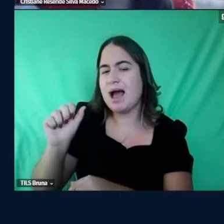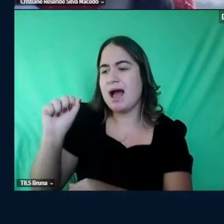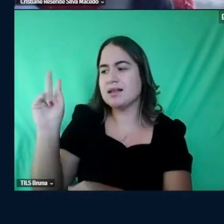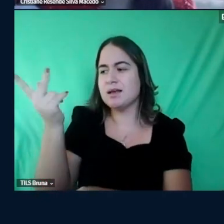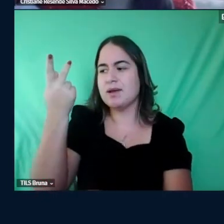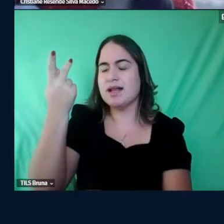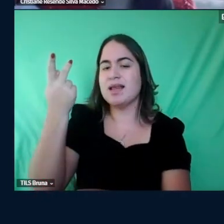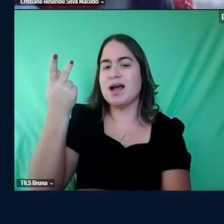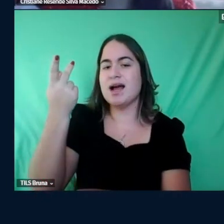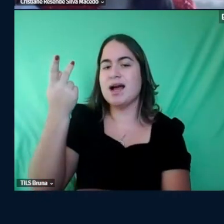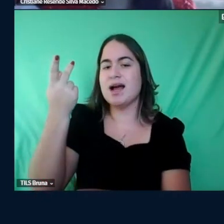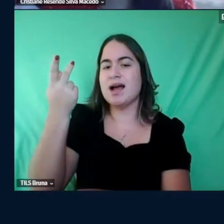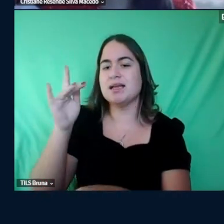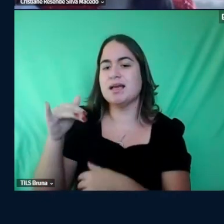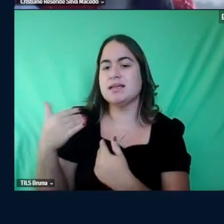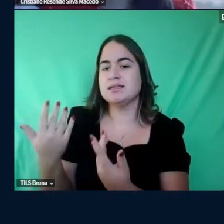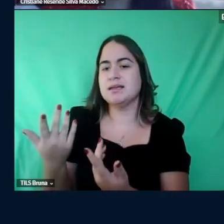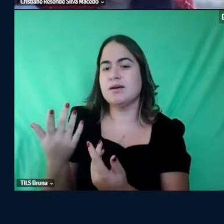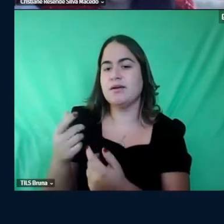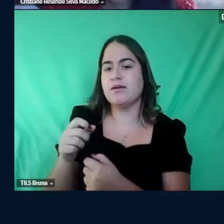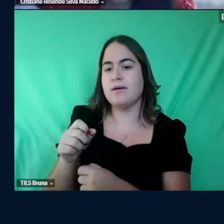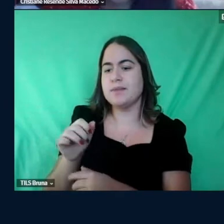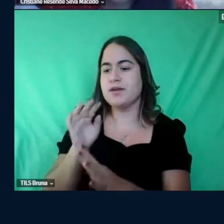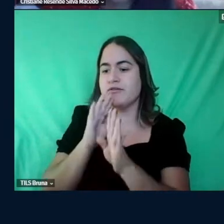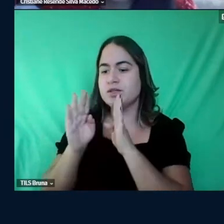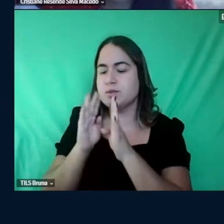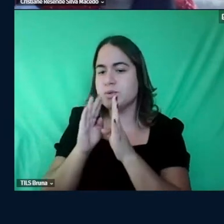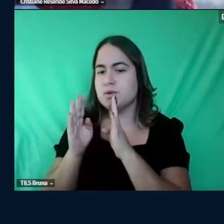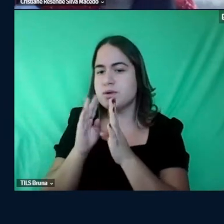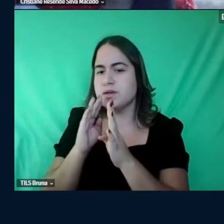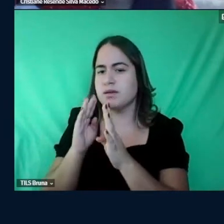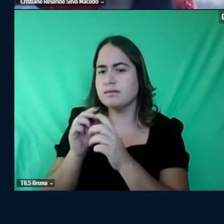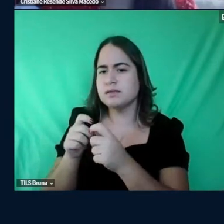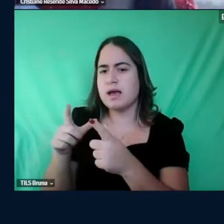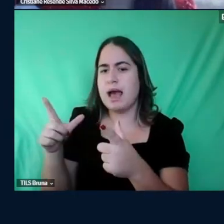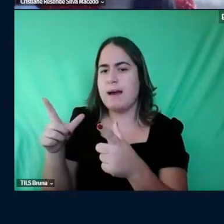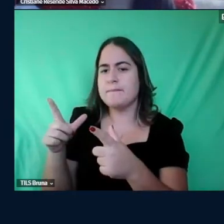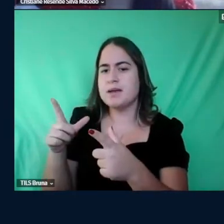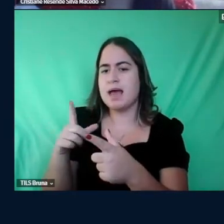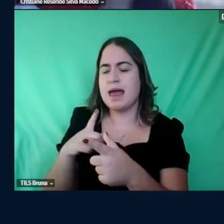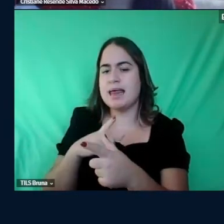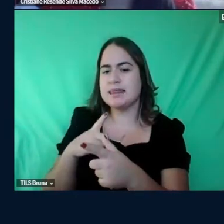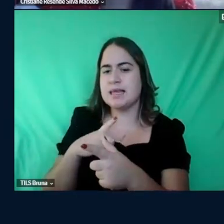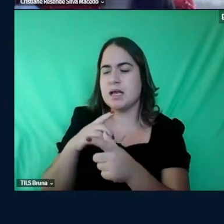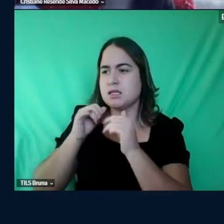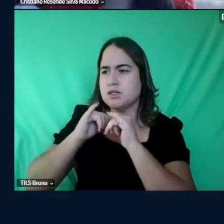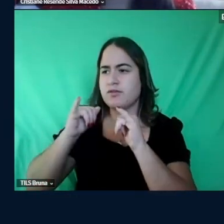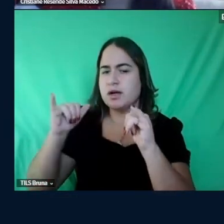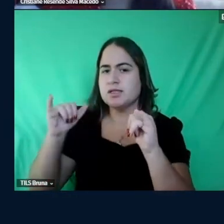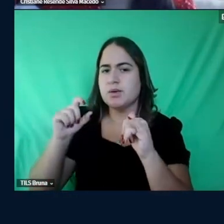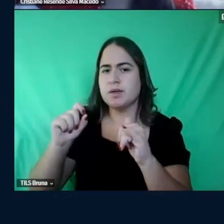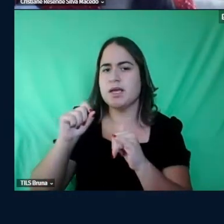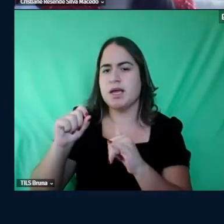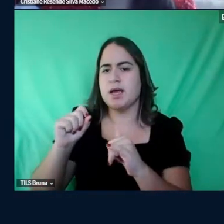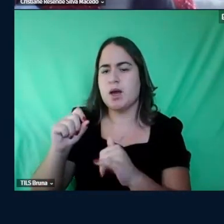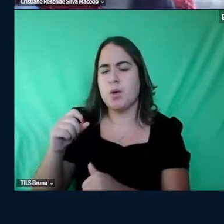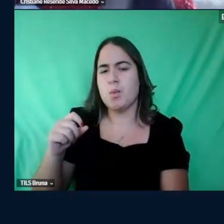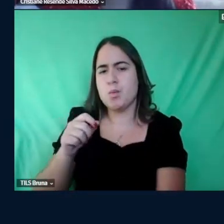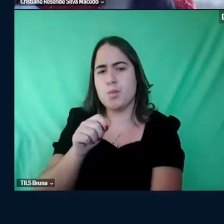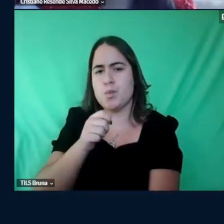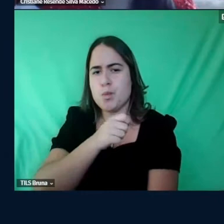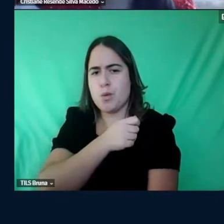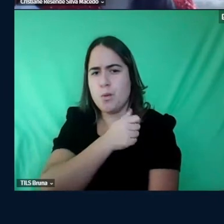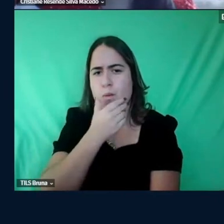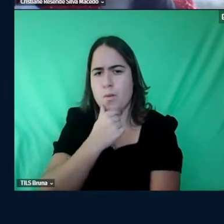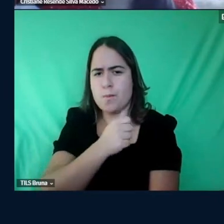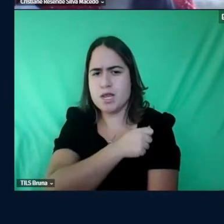você abre o facebook um compartilhamento né do menino que com 14 anos foi aceito